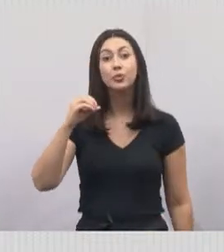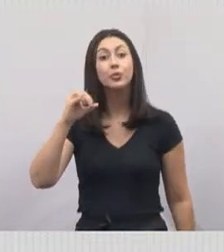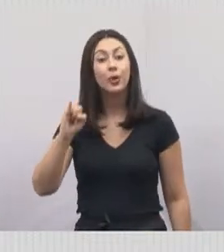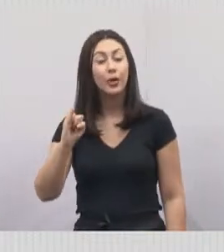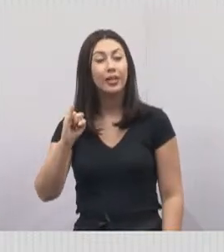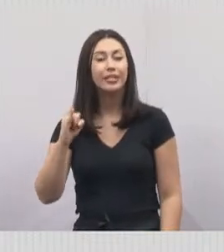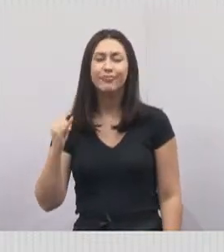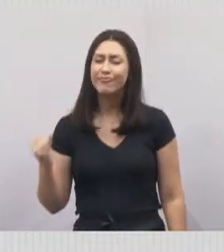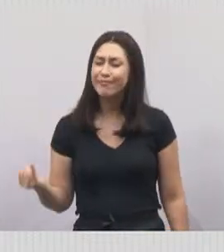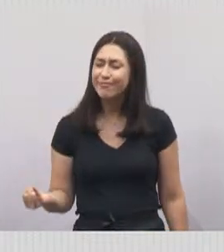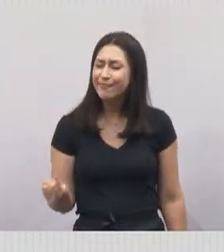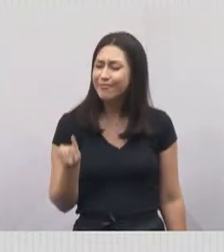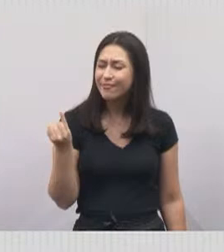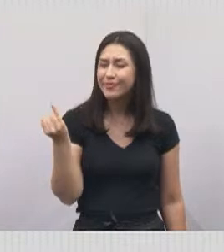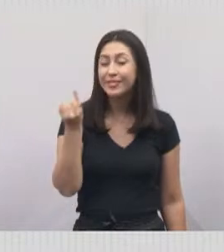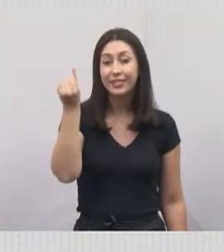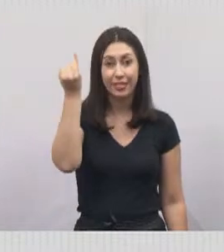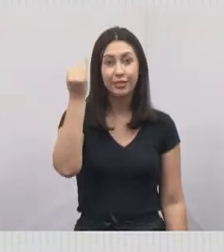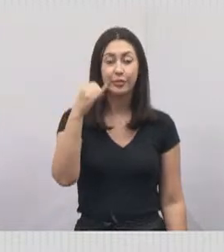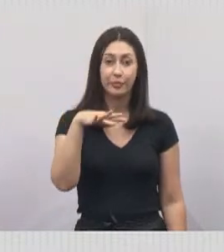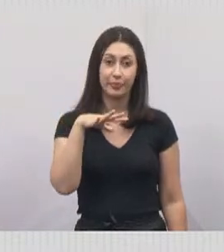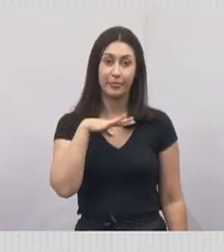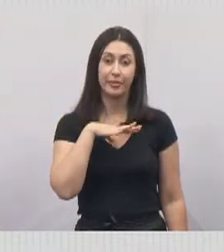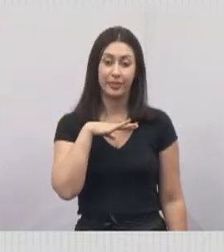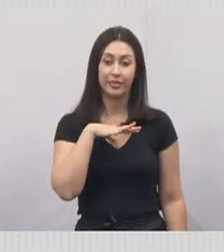importância muito grande para a cidade.